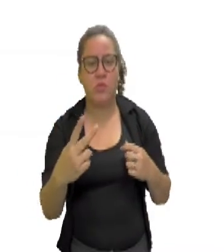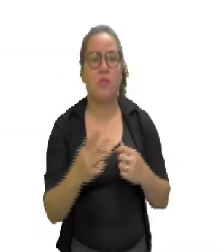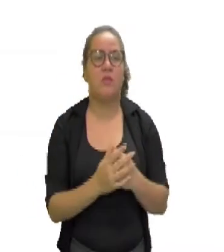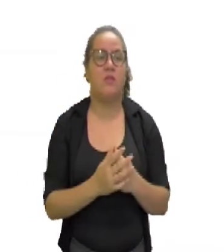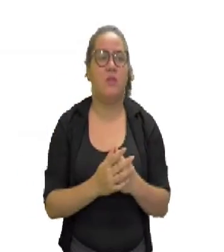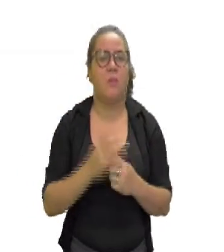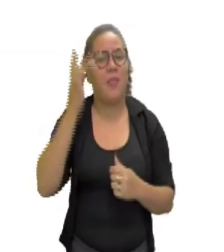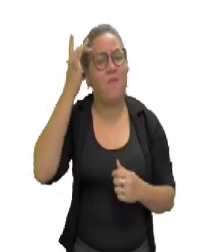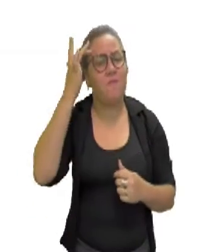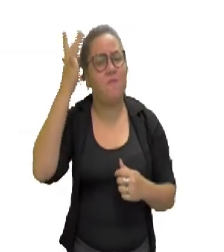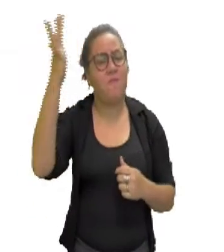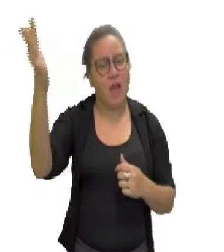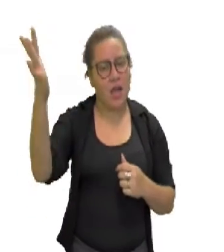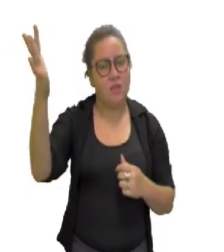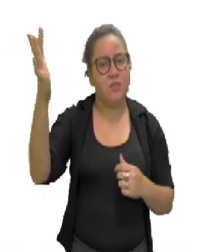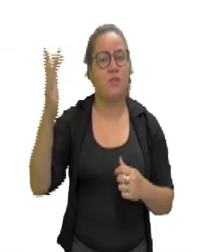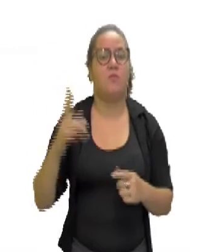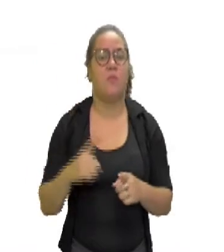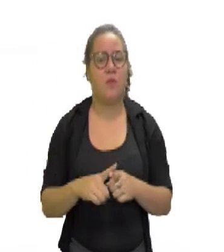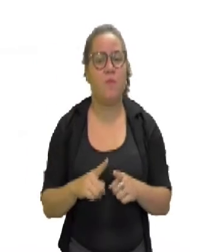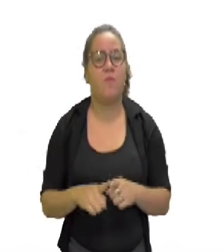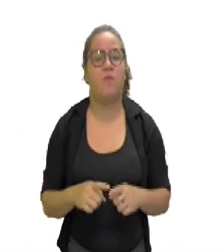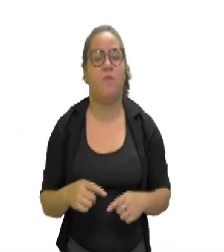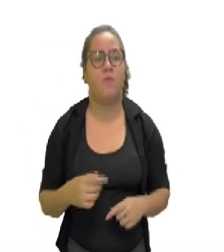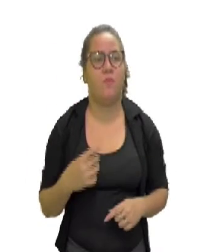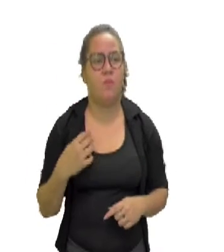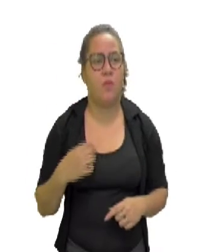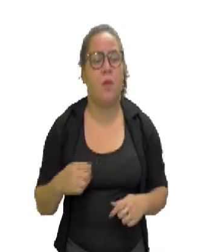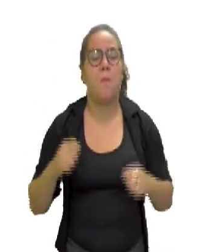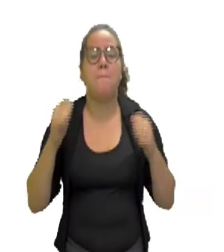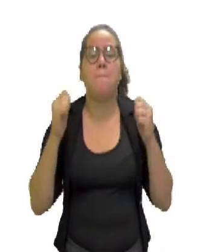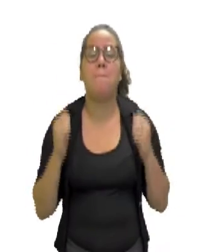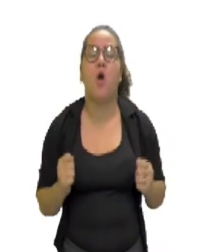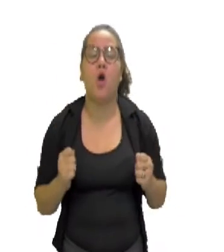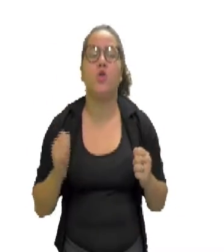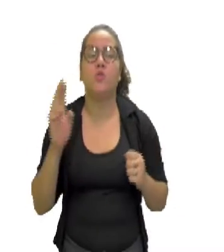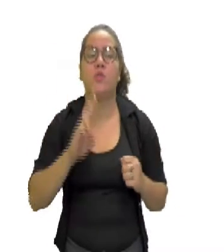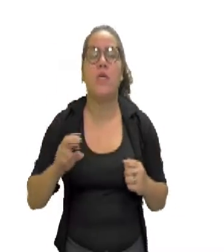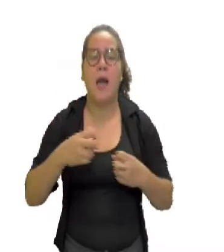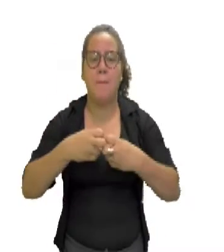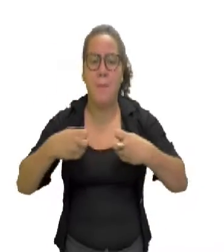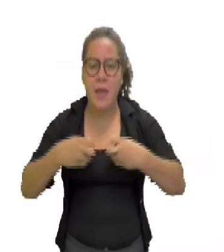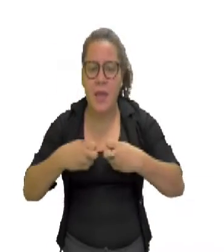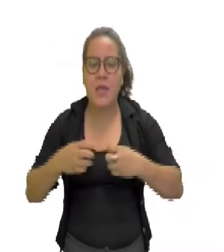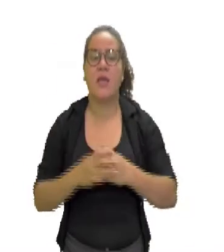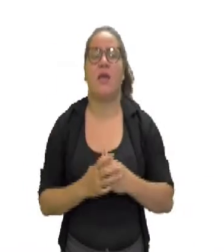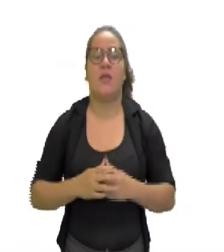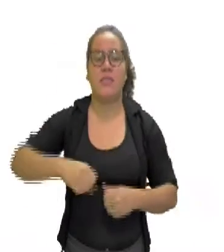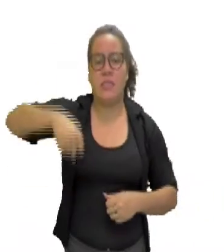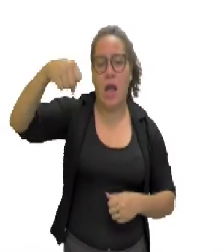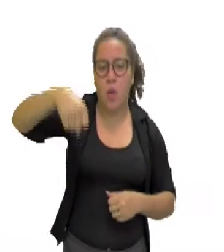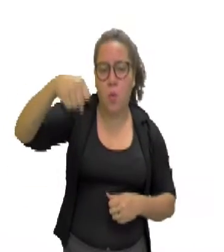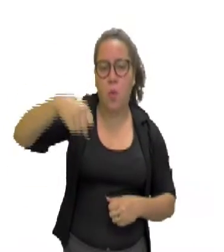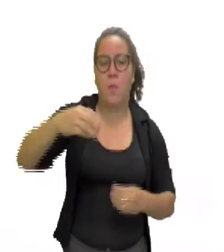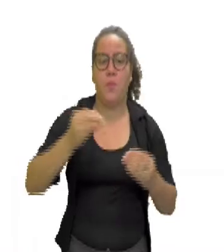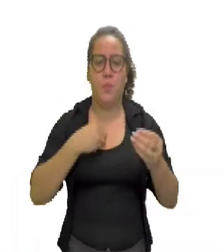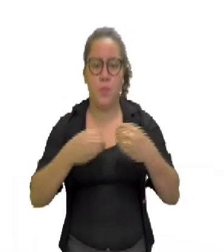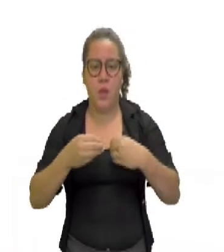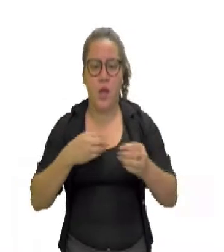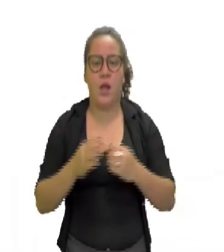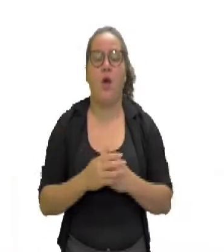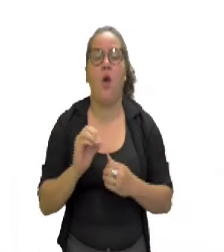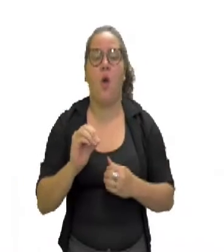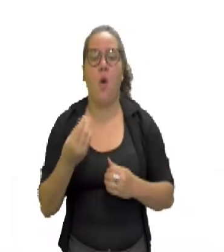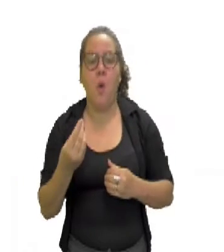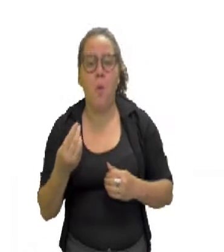acho que foi o mais fácil a gente colocar duas camisas. Vocês podem usar meias também. Pedaço de sacola ou de retalho de